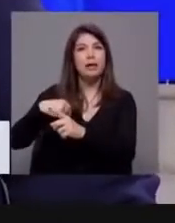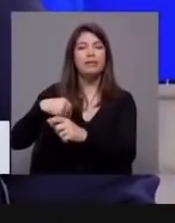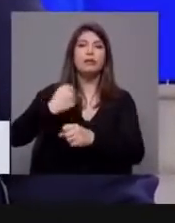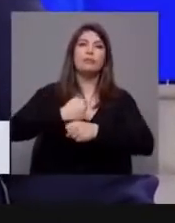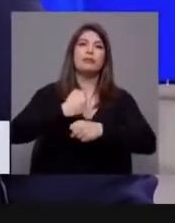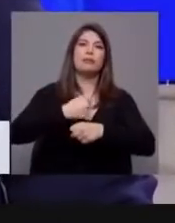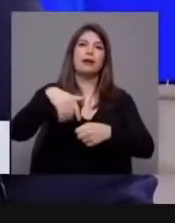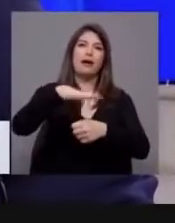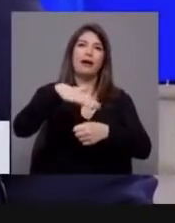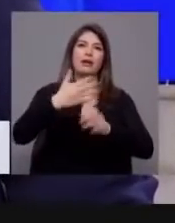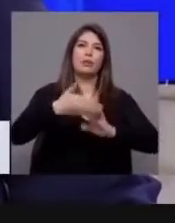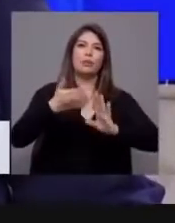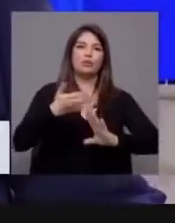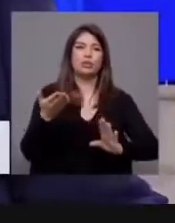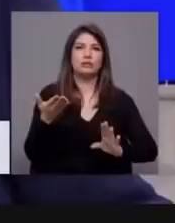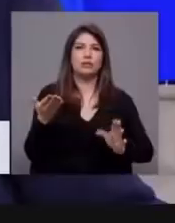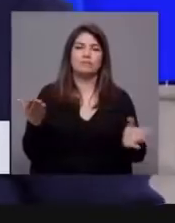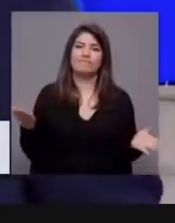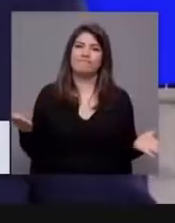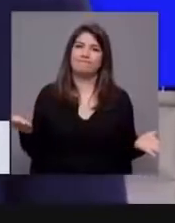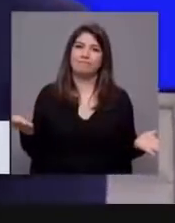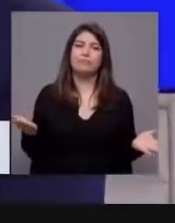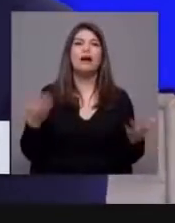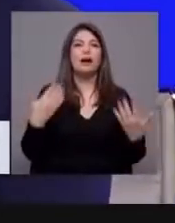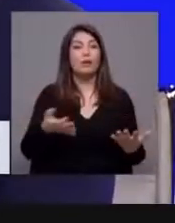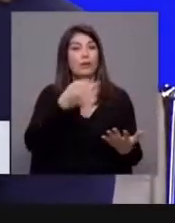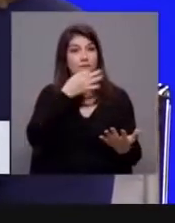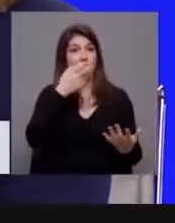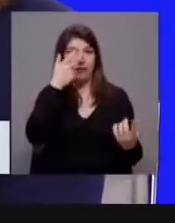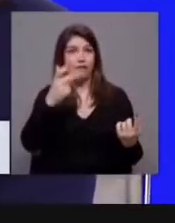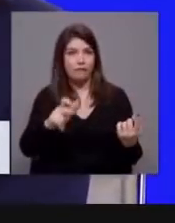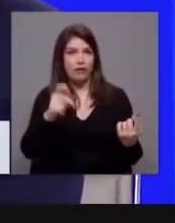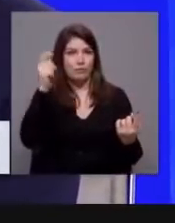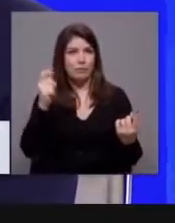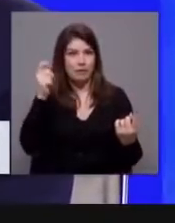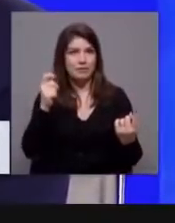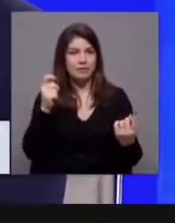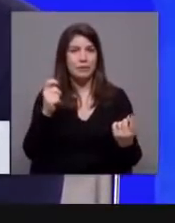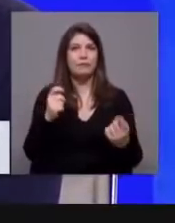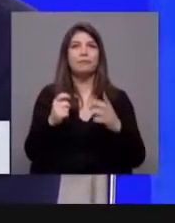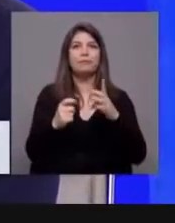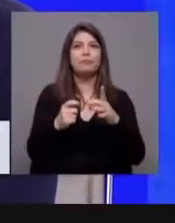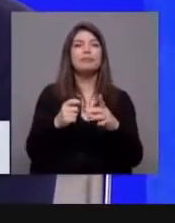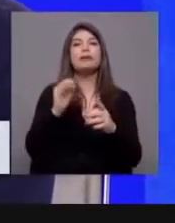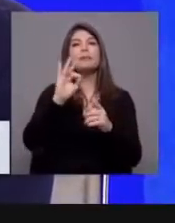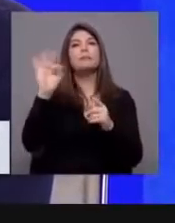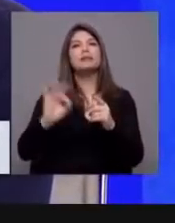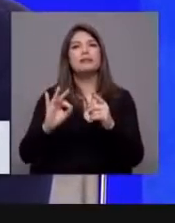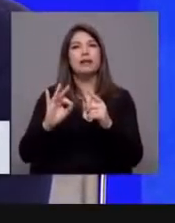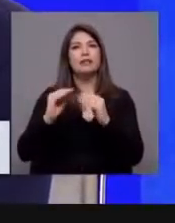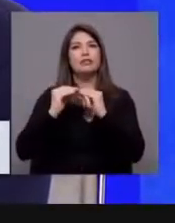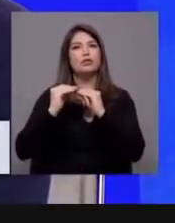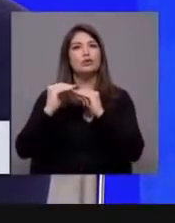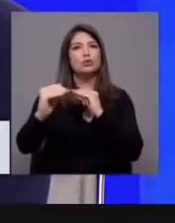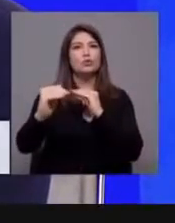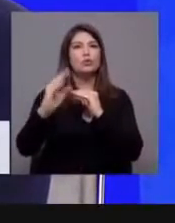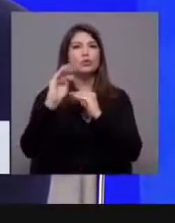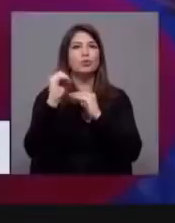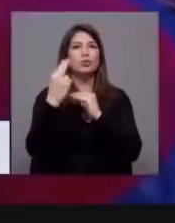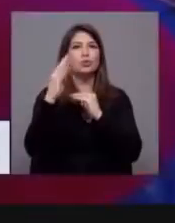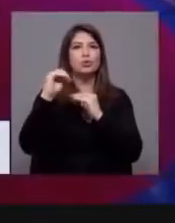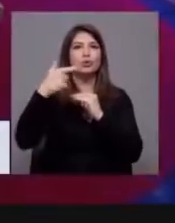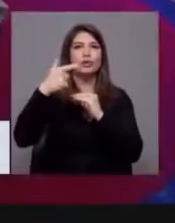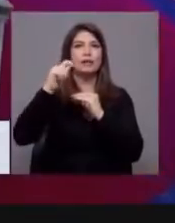podíamos valorizar os profissionais do SNS. Mas vou às pensões. Os números... Sustentabilidade. O fator de sustentabilidade. Convém que as pessoas